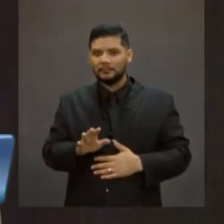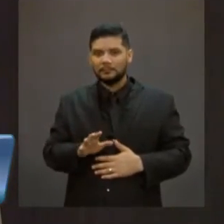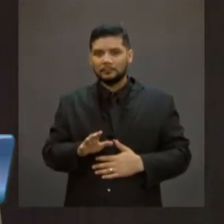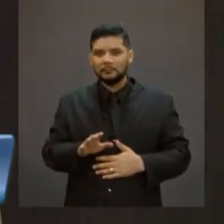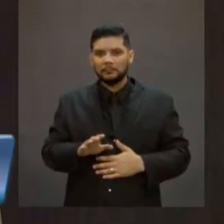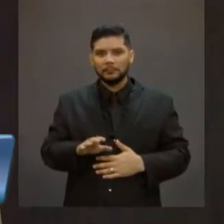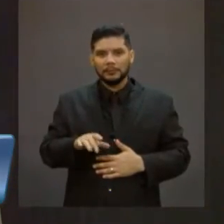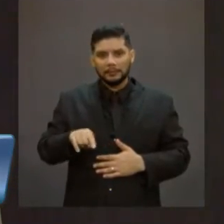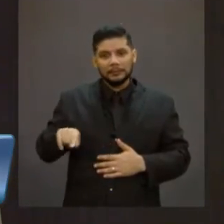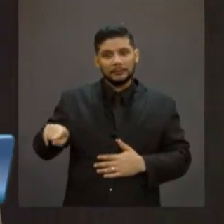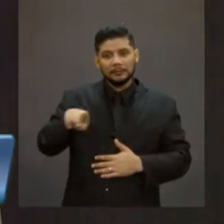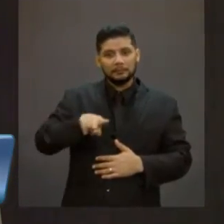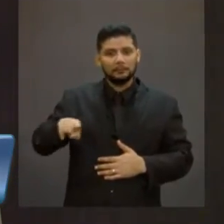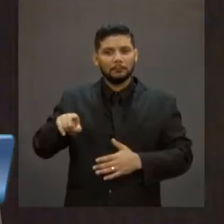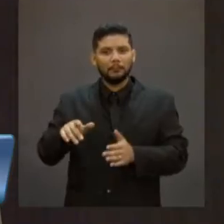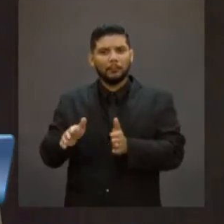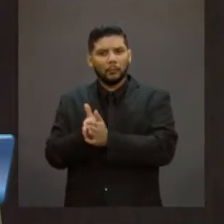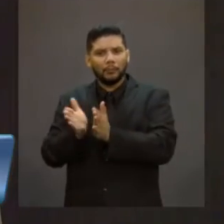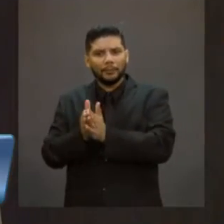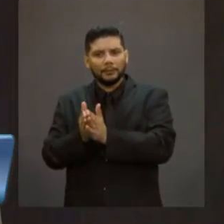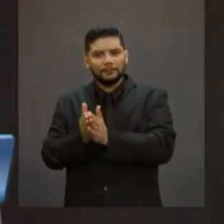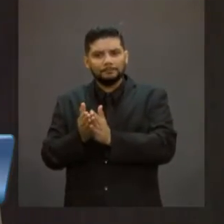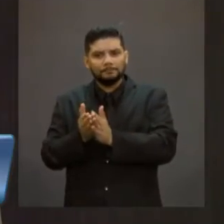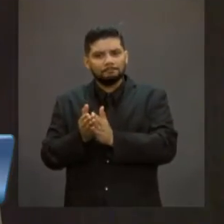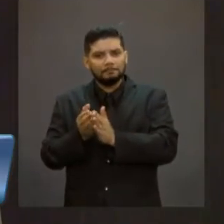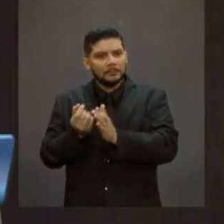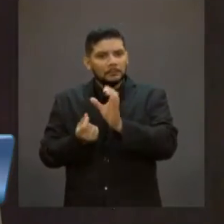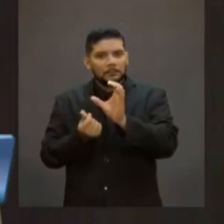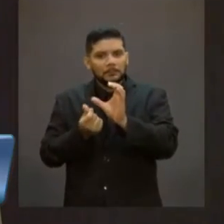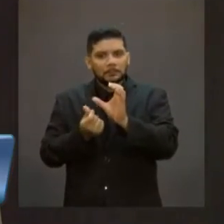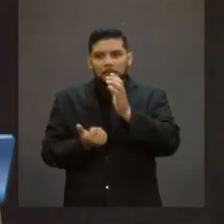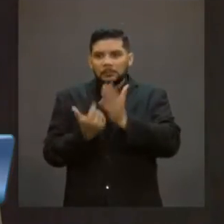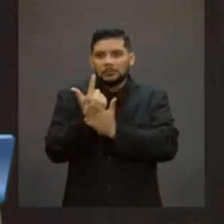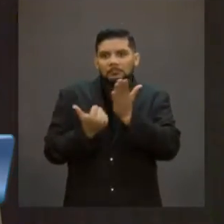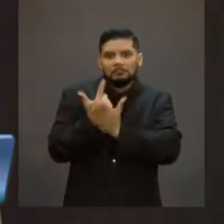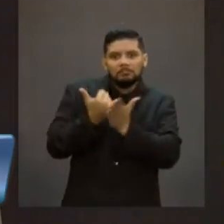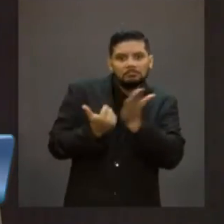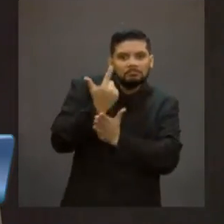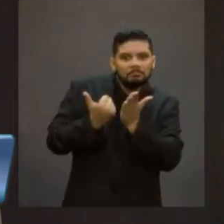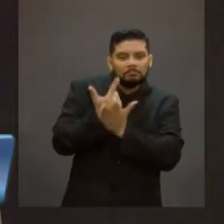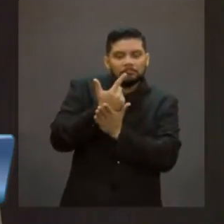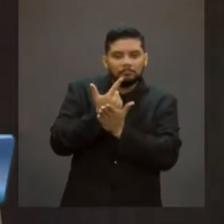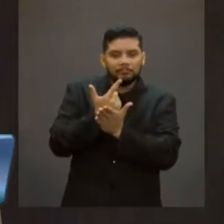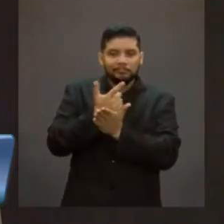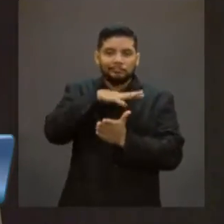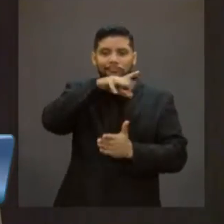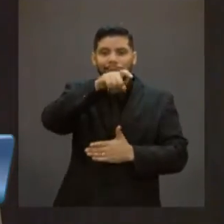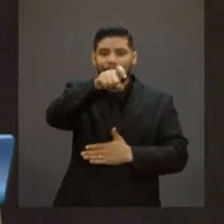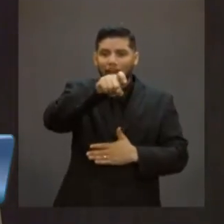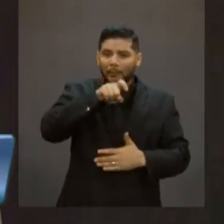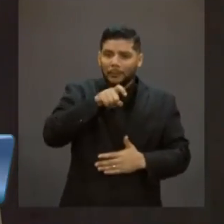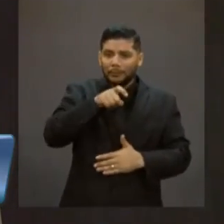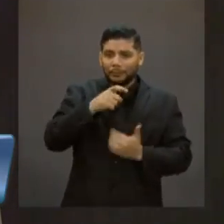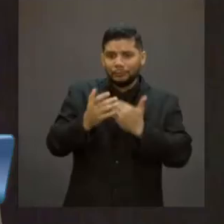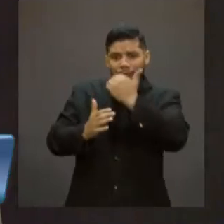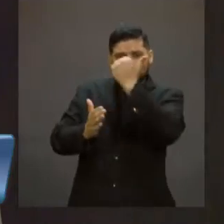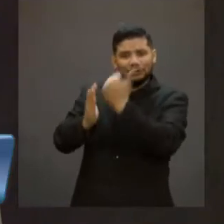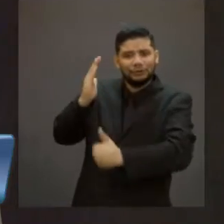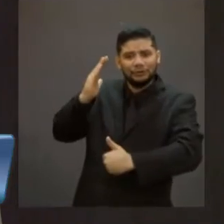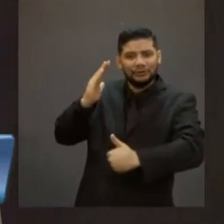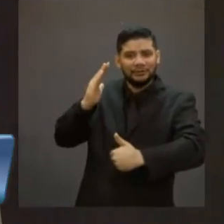mais pobres, pelo consumo. Então, o Estado tira do mais pobre por via do imposto sobre o consumo